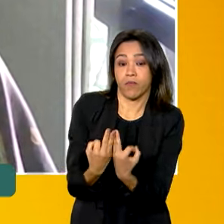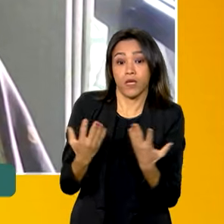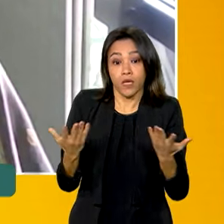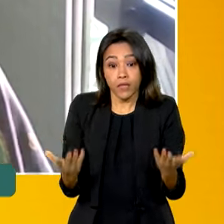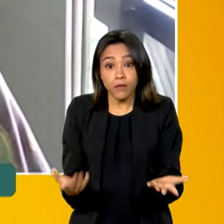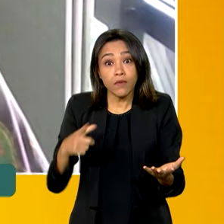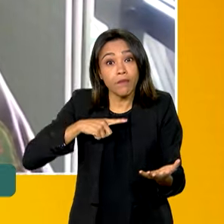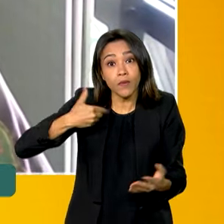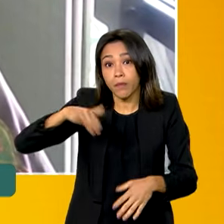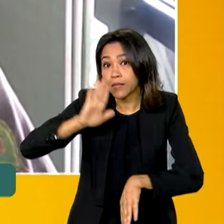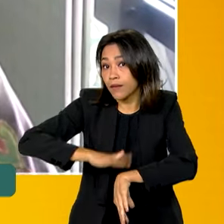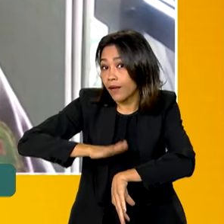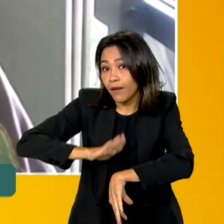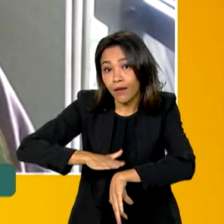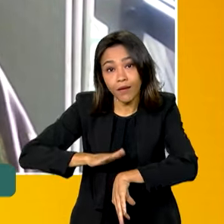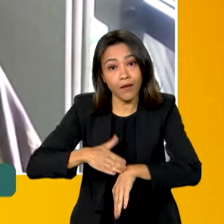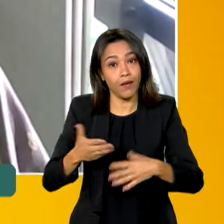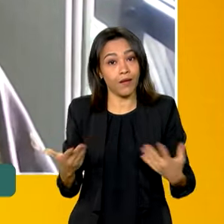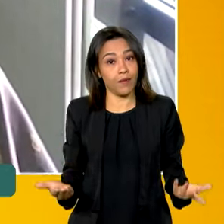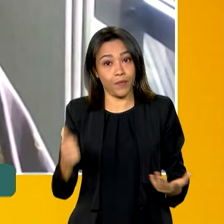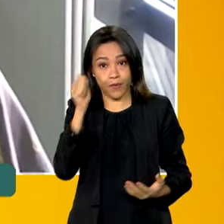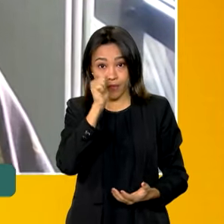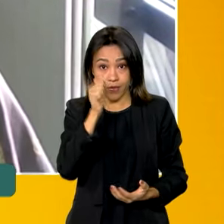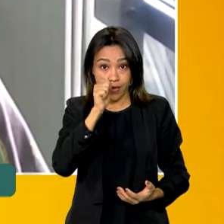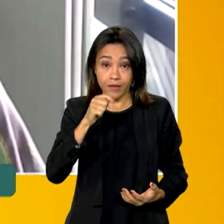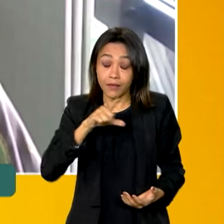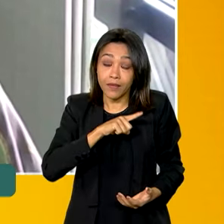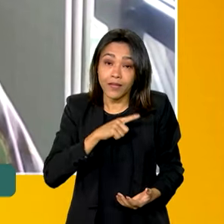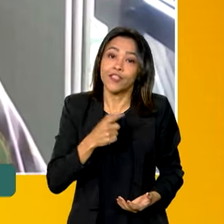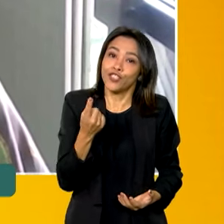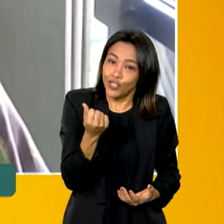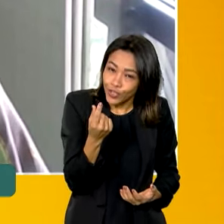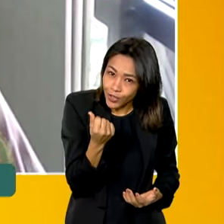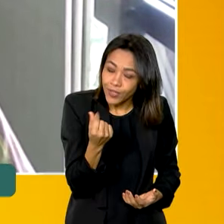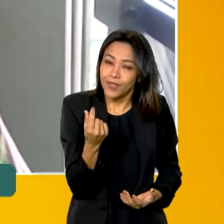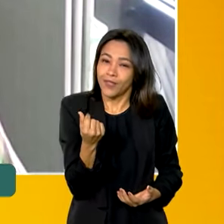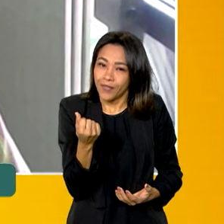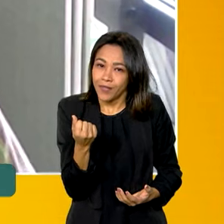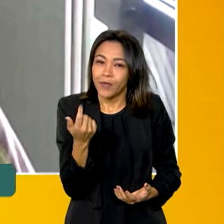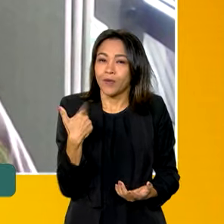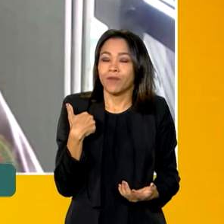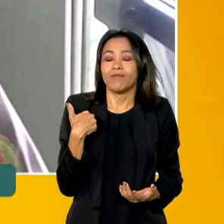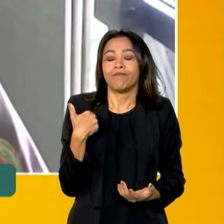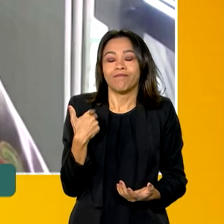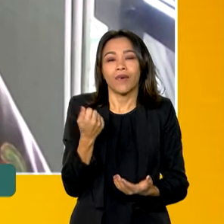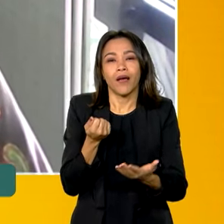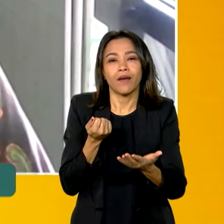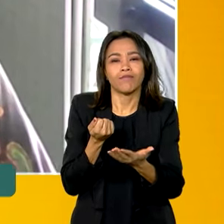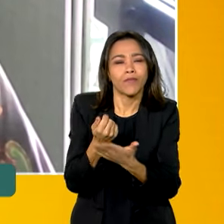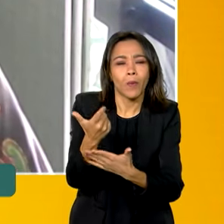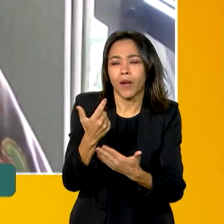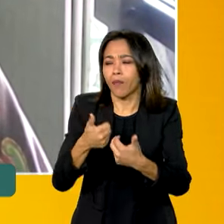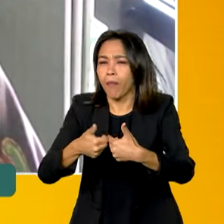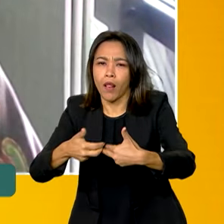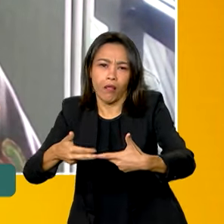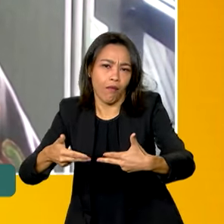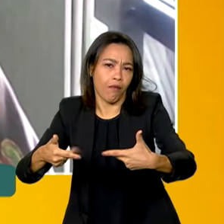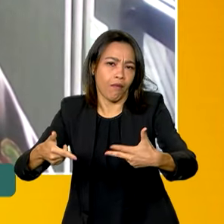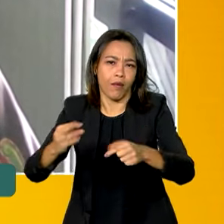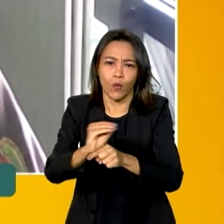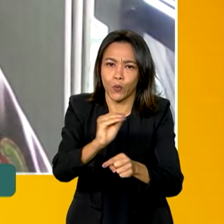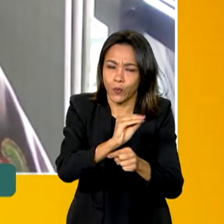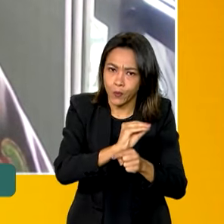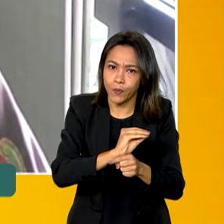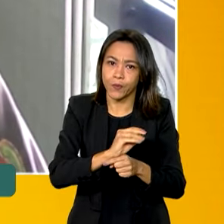mais tempo, ela tem mais dinheiro para comprar o cuidado no mercado, é, mas